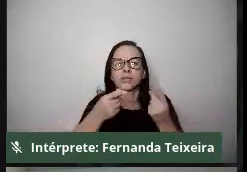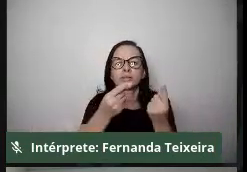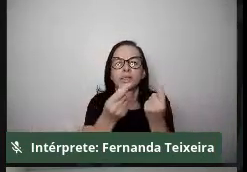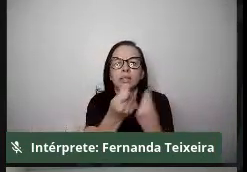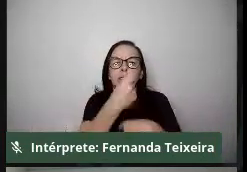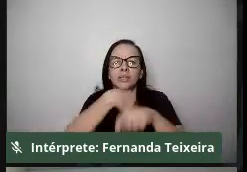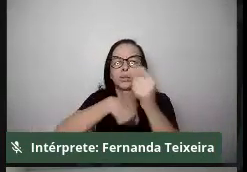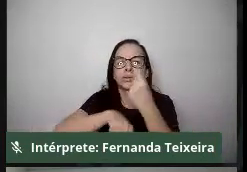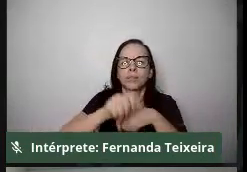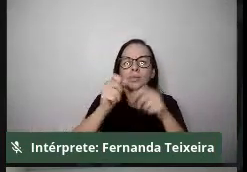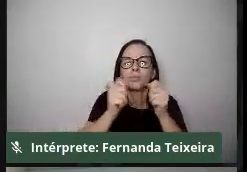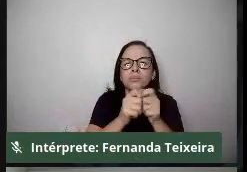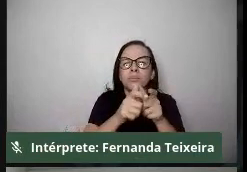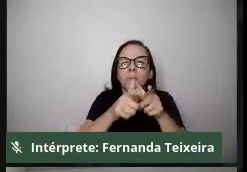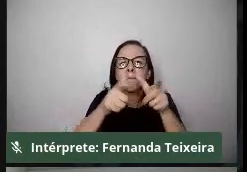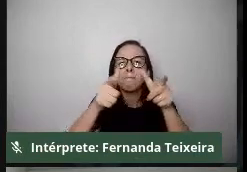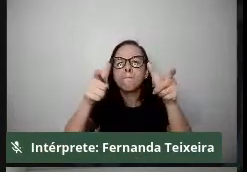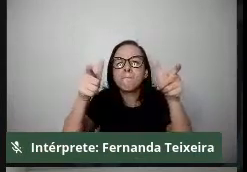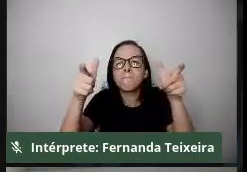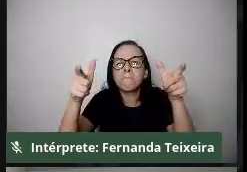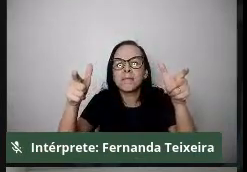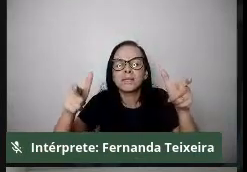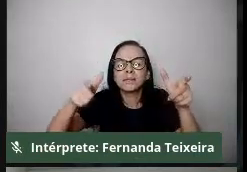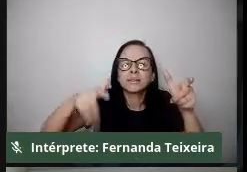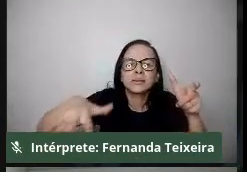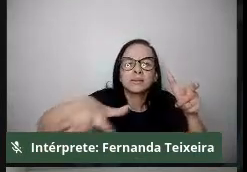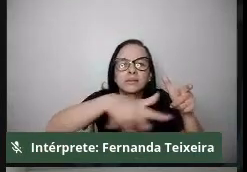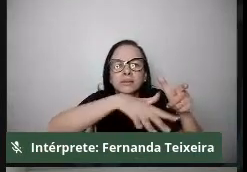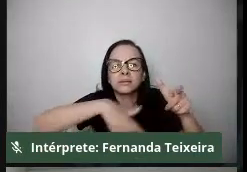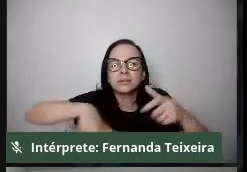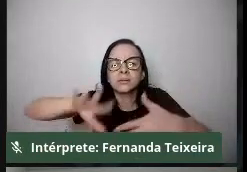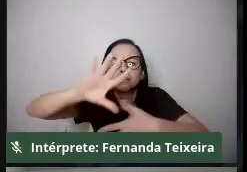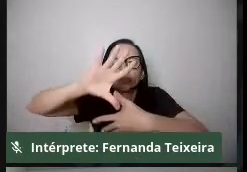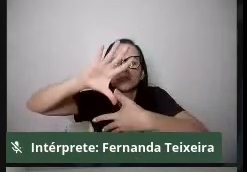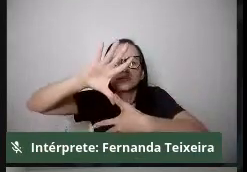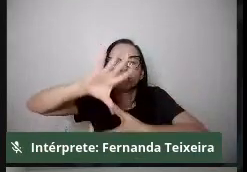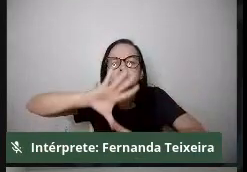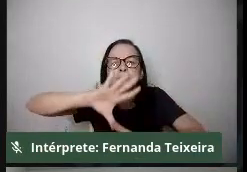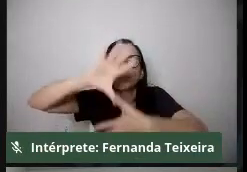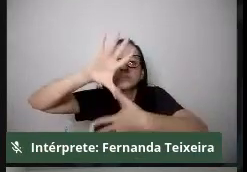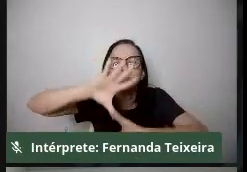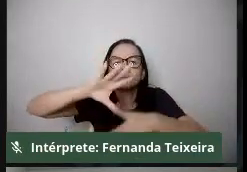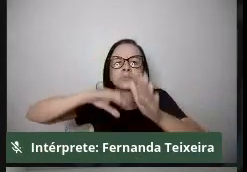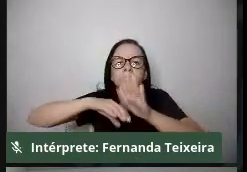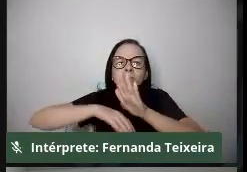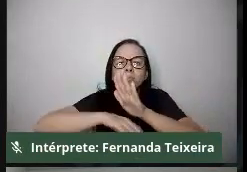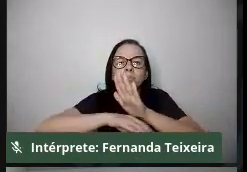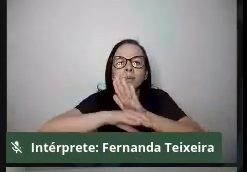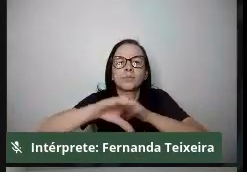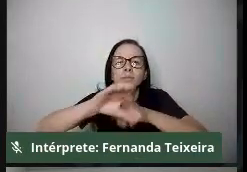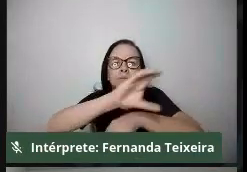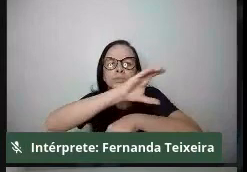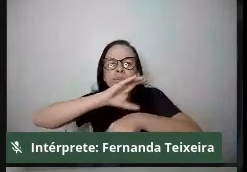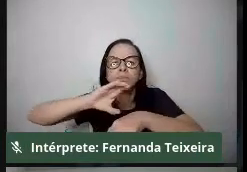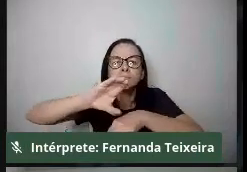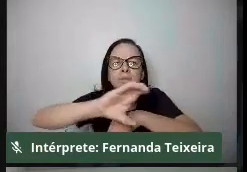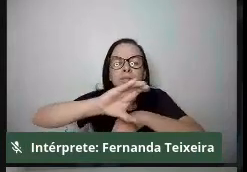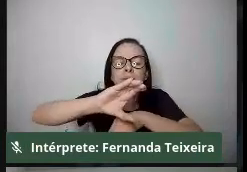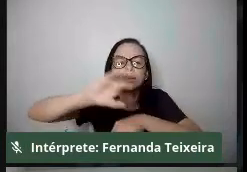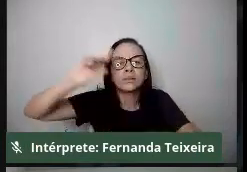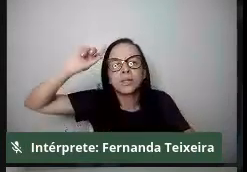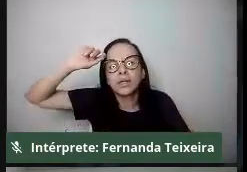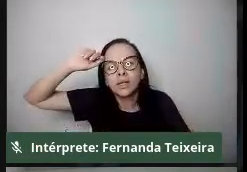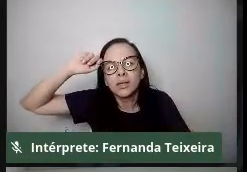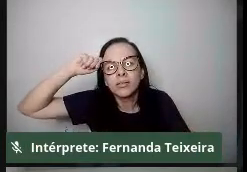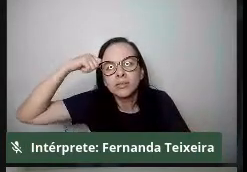né, dos sustentáculos do capital em todo o território da América Latina e do continente africano, e o avanço aí do estado de exceção, por